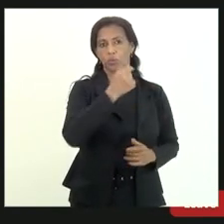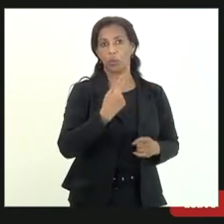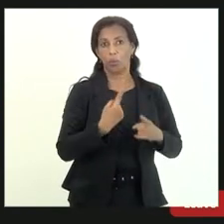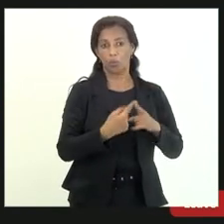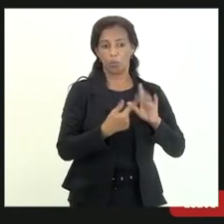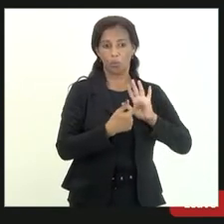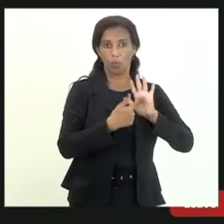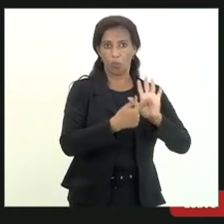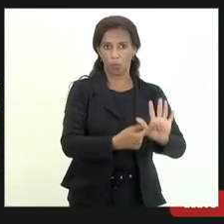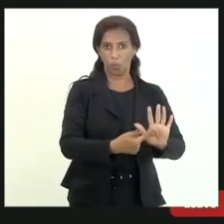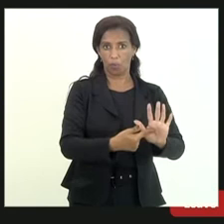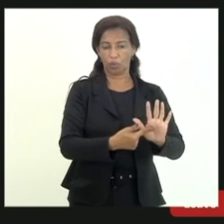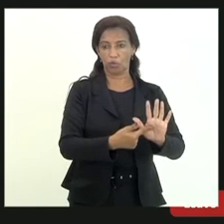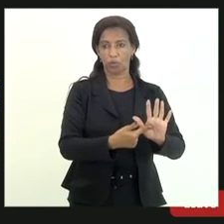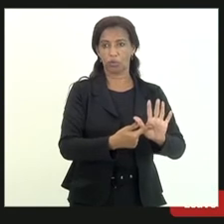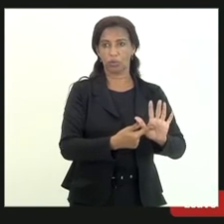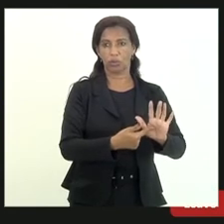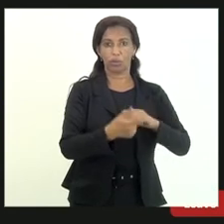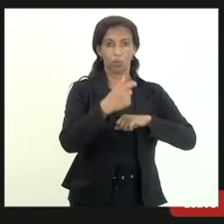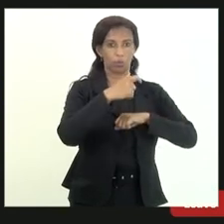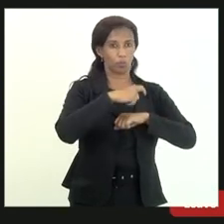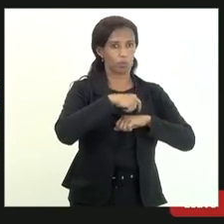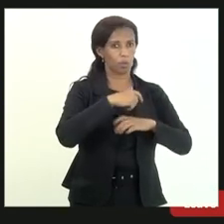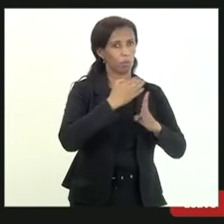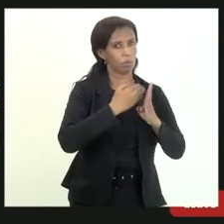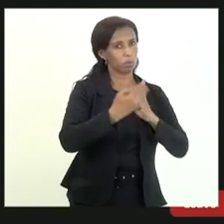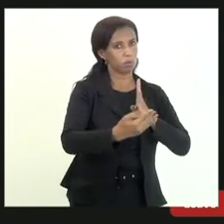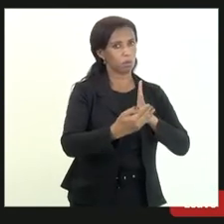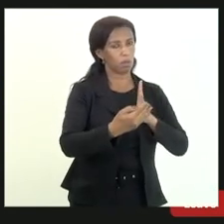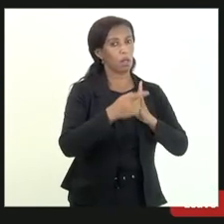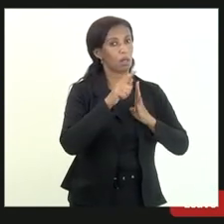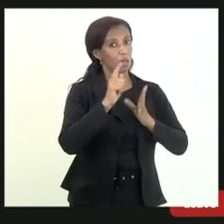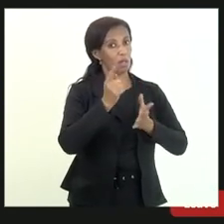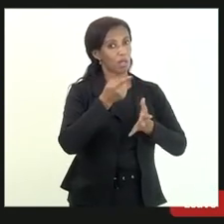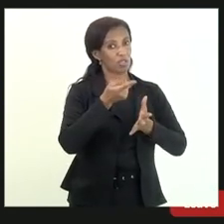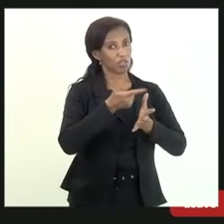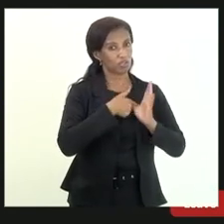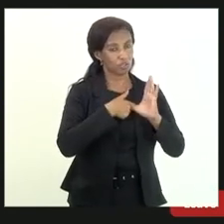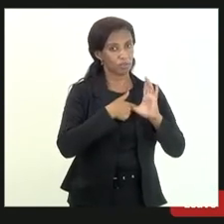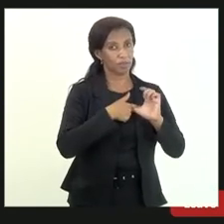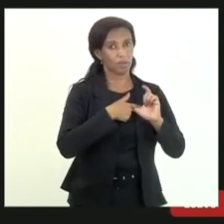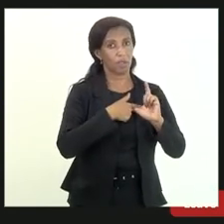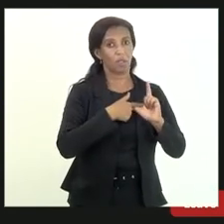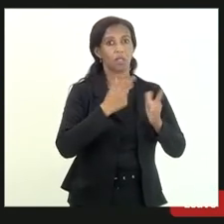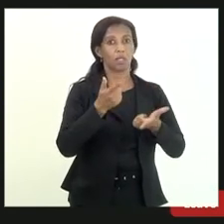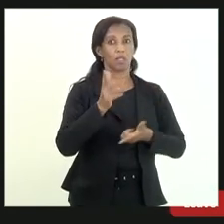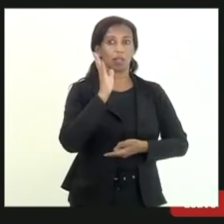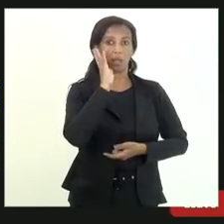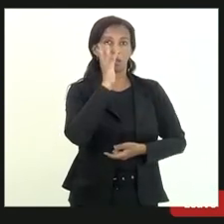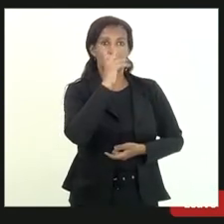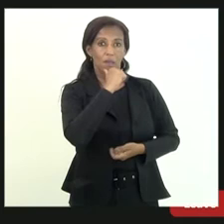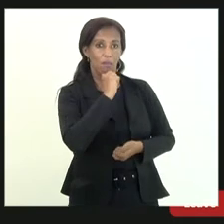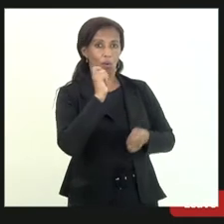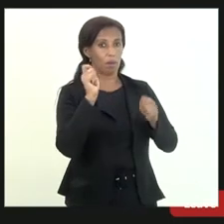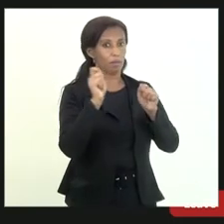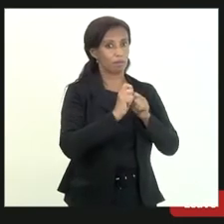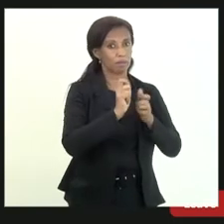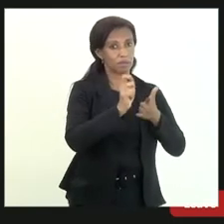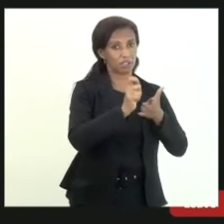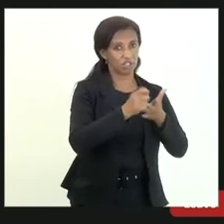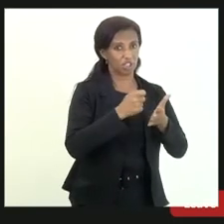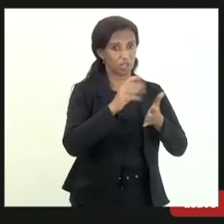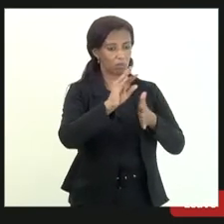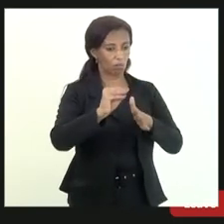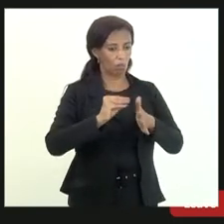eu mostro que o tempo do crédito inscrito em dívida ativa e o tempo que demora para ser inscrito em